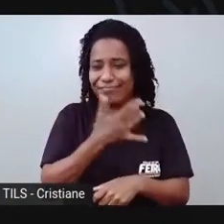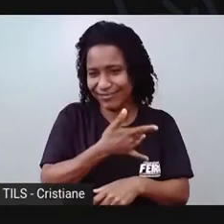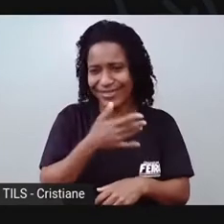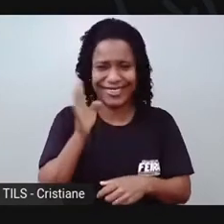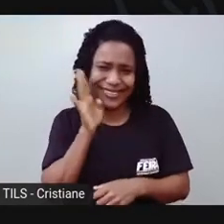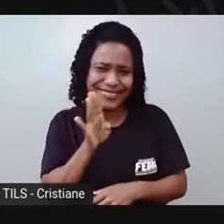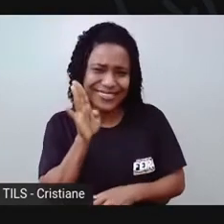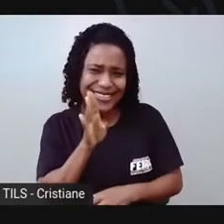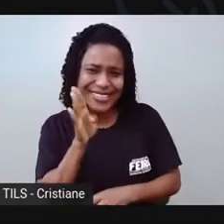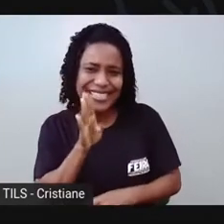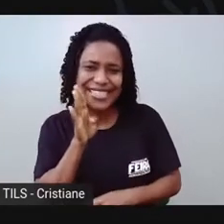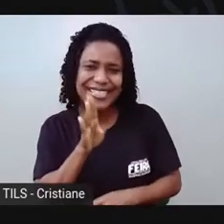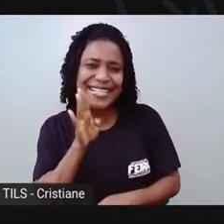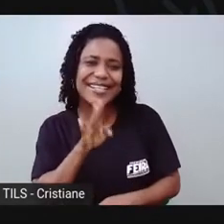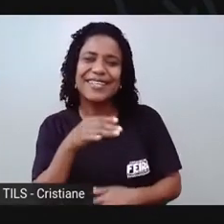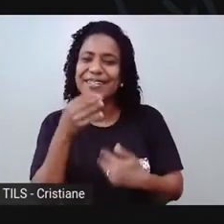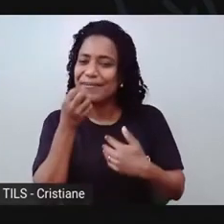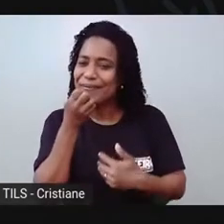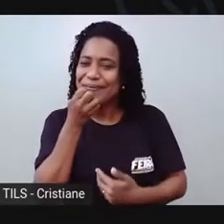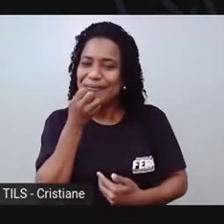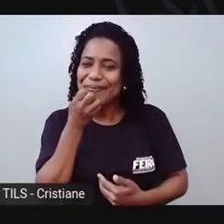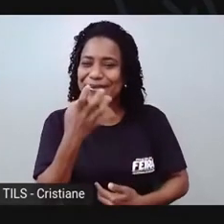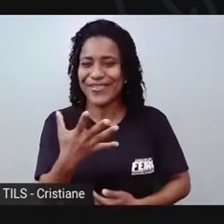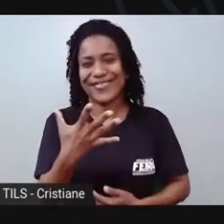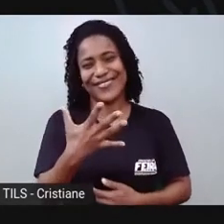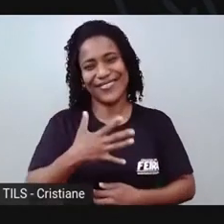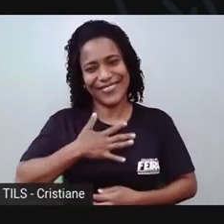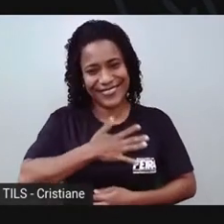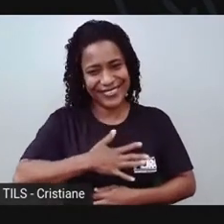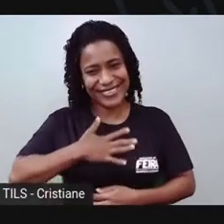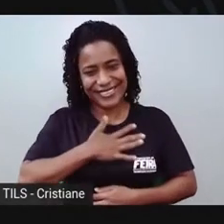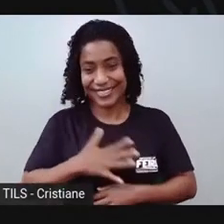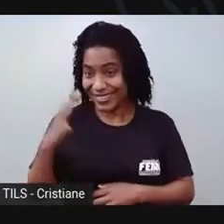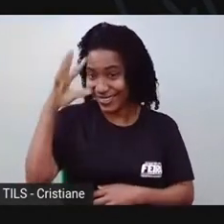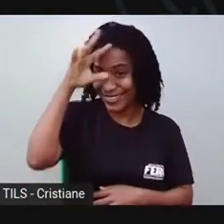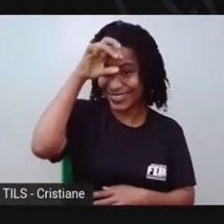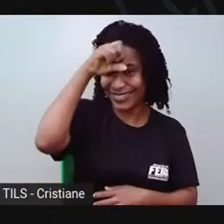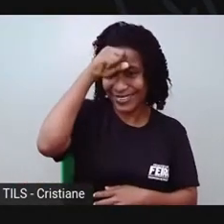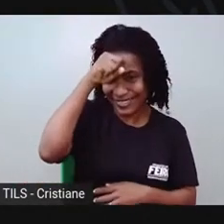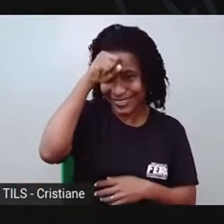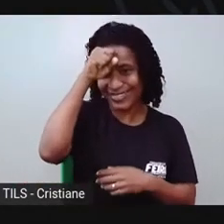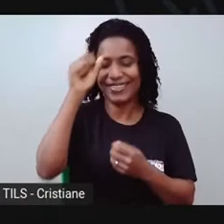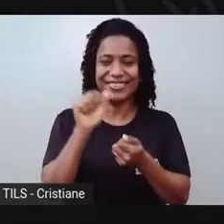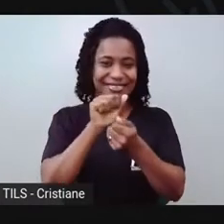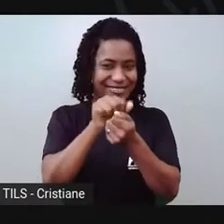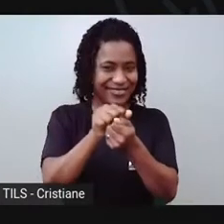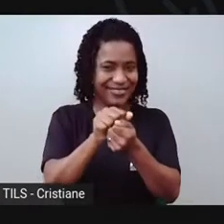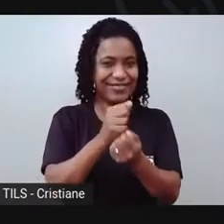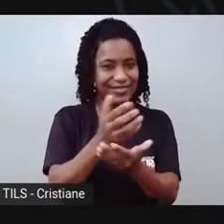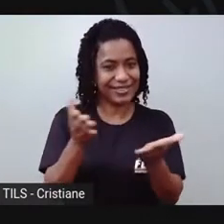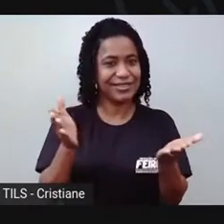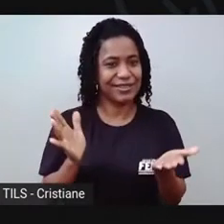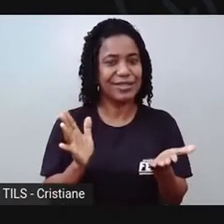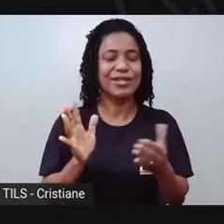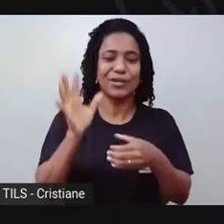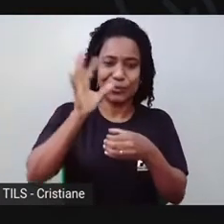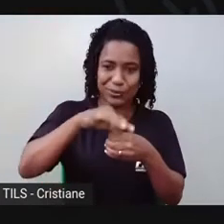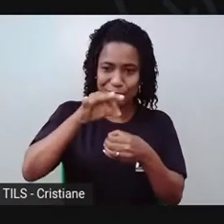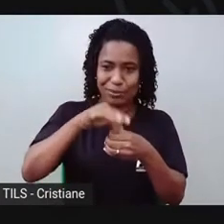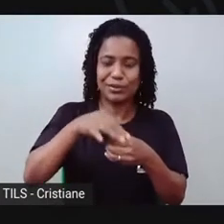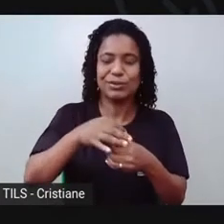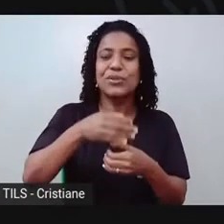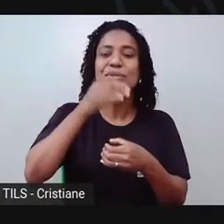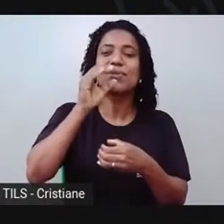Eu amei fazer essa descoberta junto com vocês! É! Eu já tomei o meu chazinho todo de hibisco e